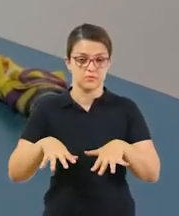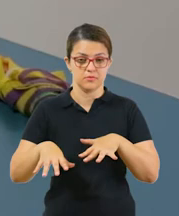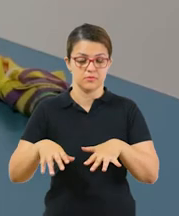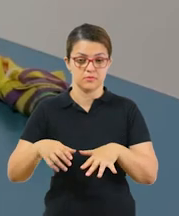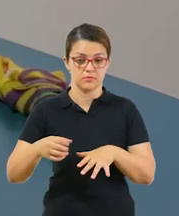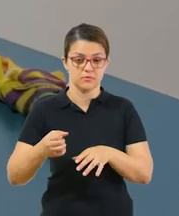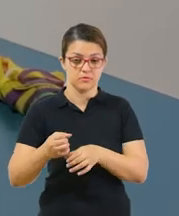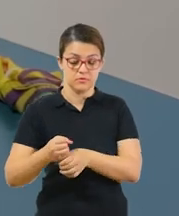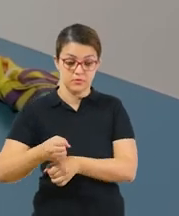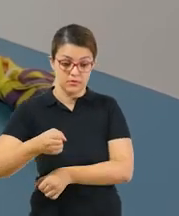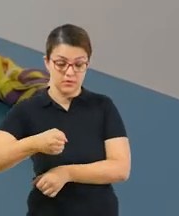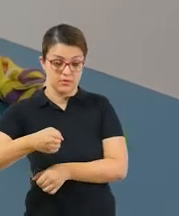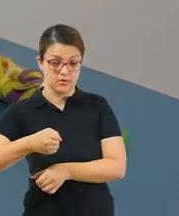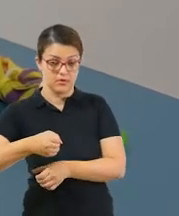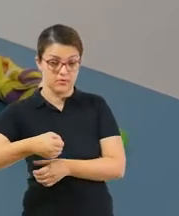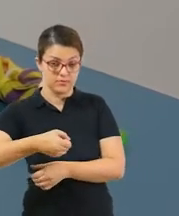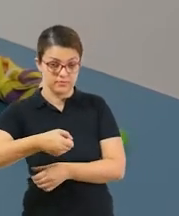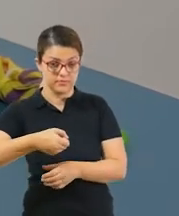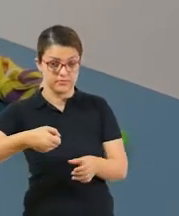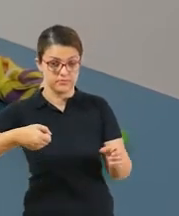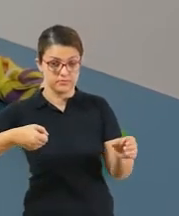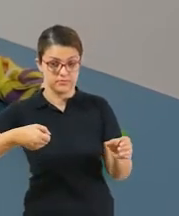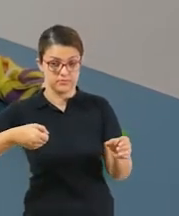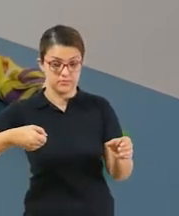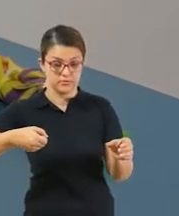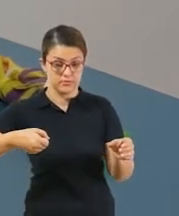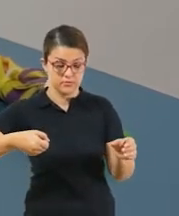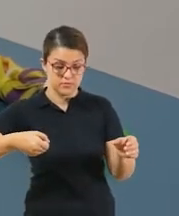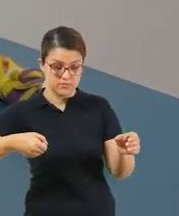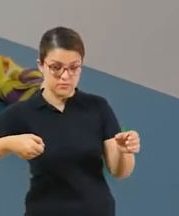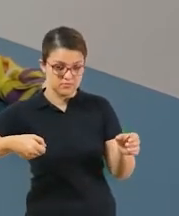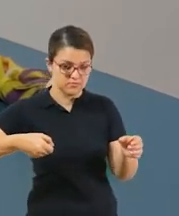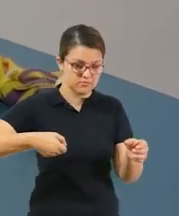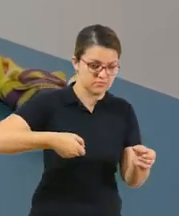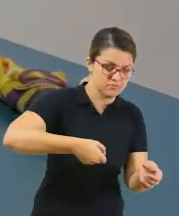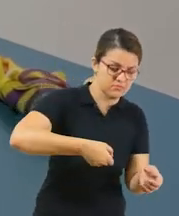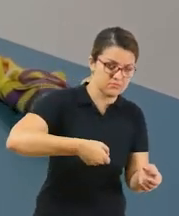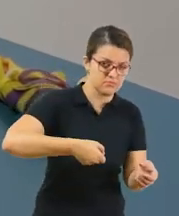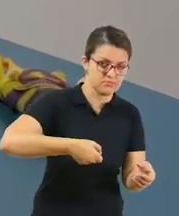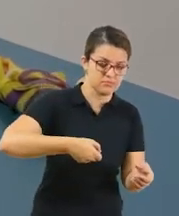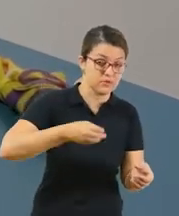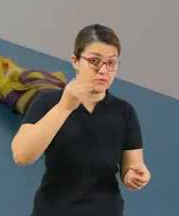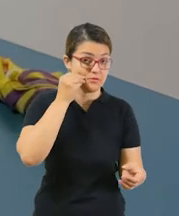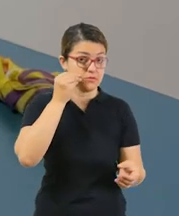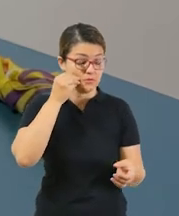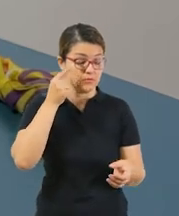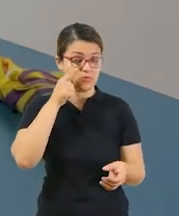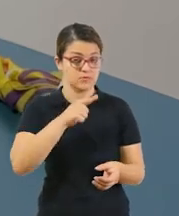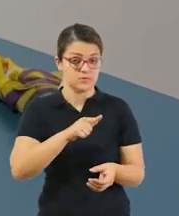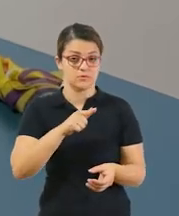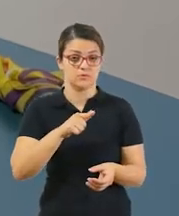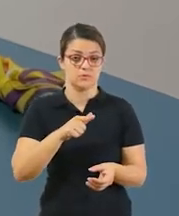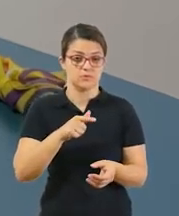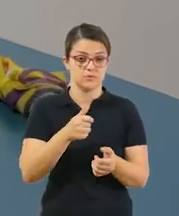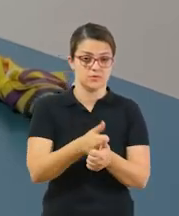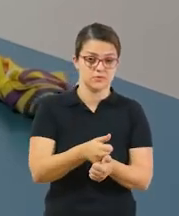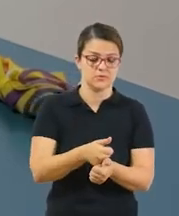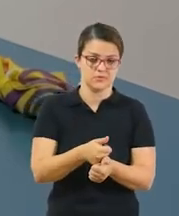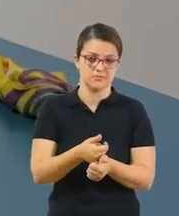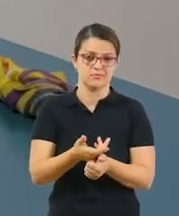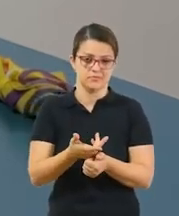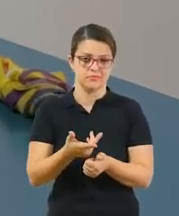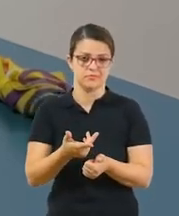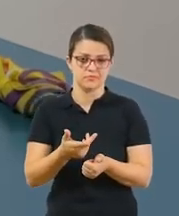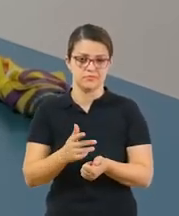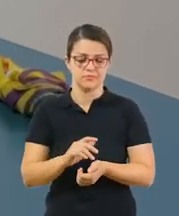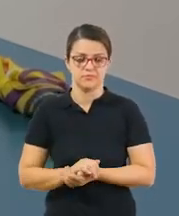Antes de derrubar, ele segura a espada com uma mão só. Antes de derrubar, você vai um pouquinho para frente, para ele tentar derrubar o objeto para se